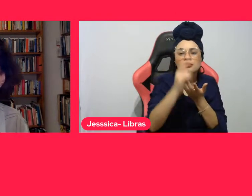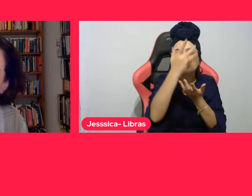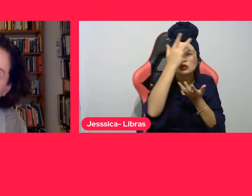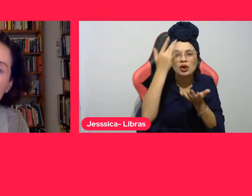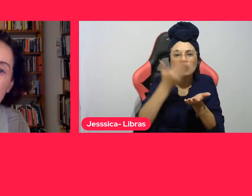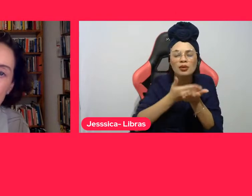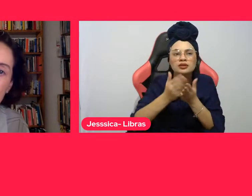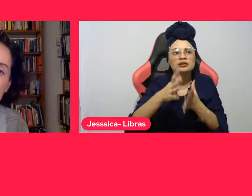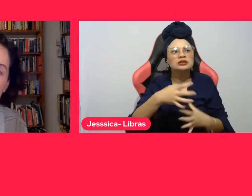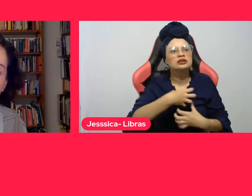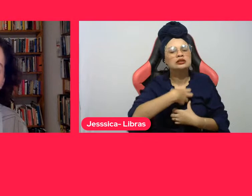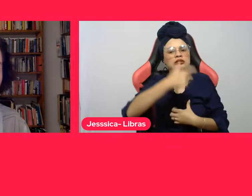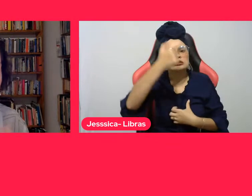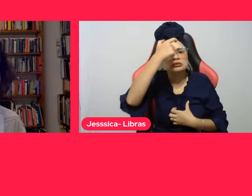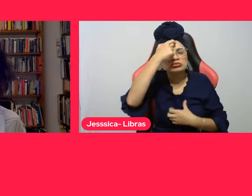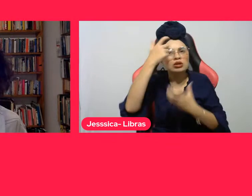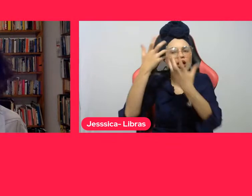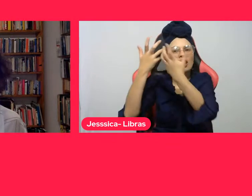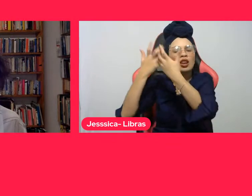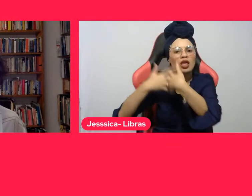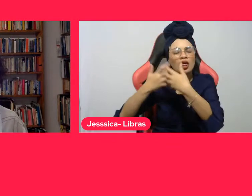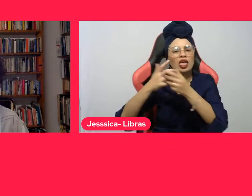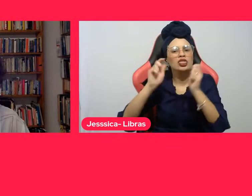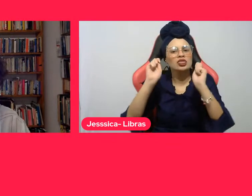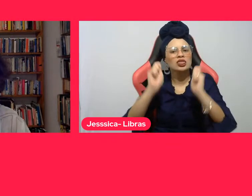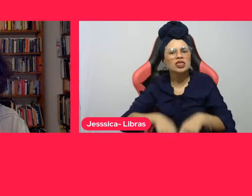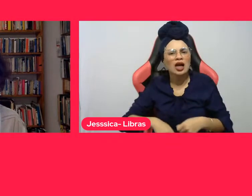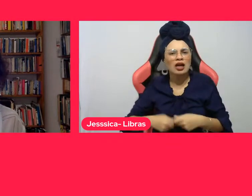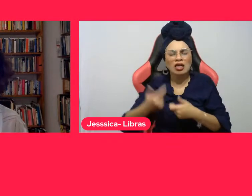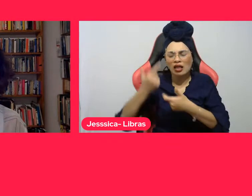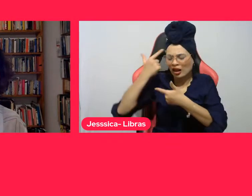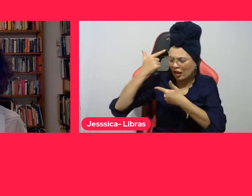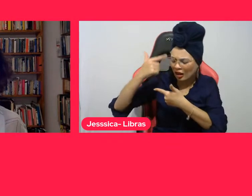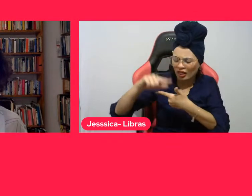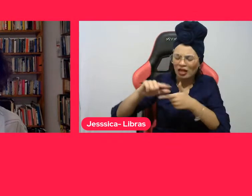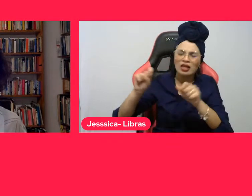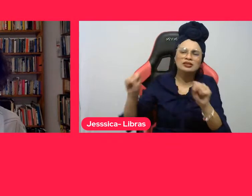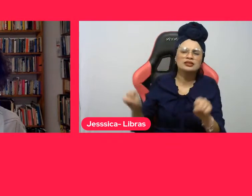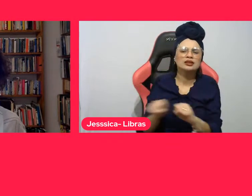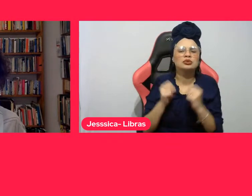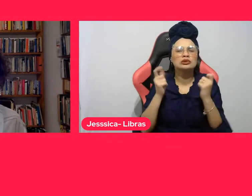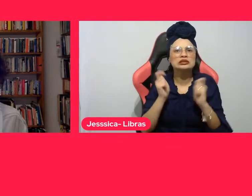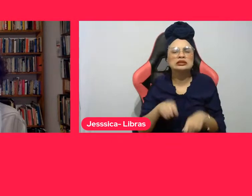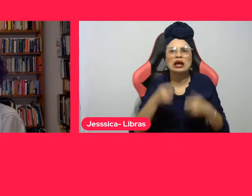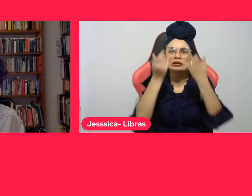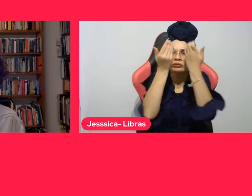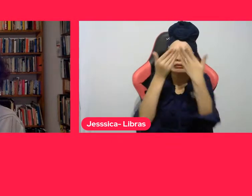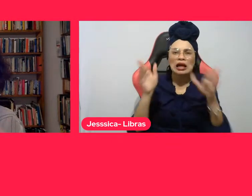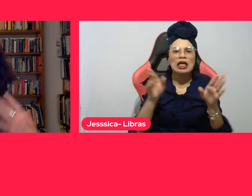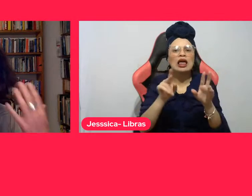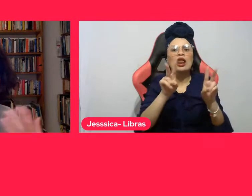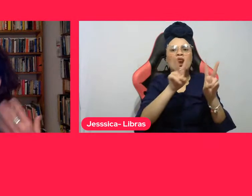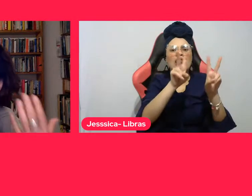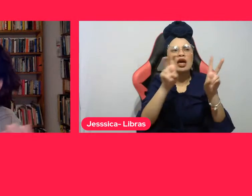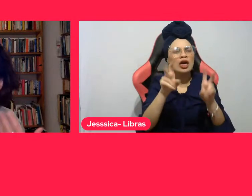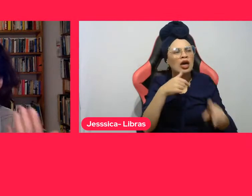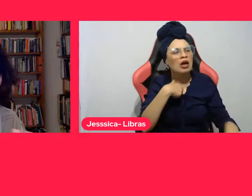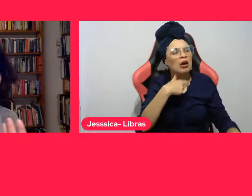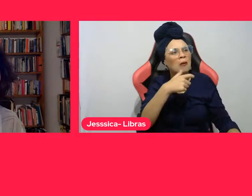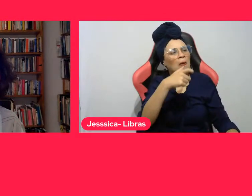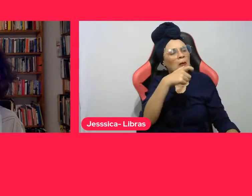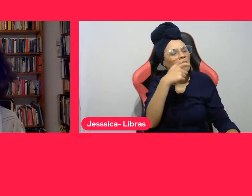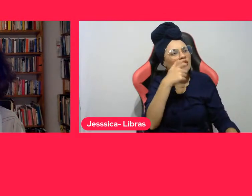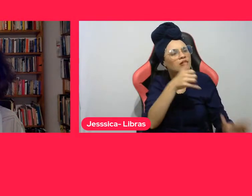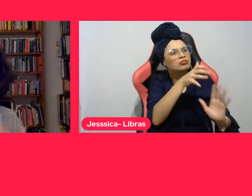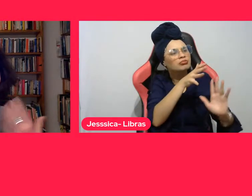lugares que podem trazer à luz novos temas, abordagens que estimulam o imaginário do visitante e faz